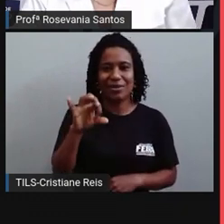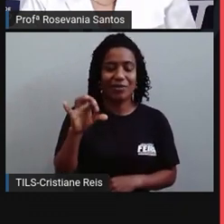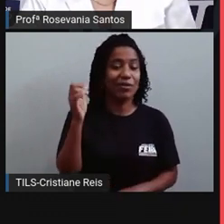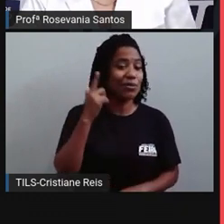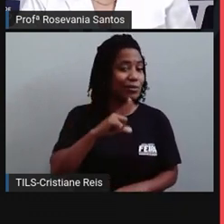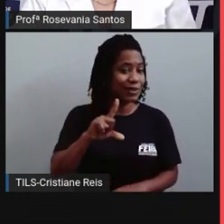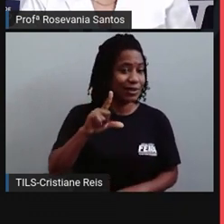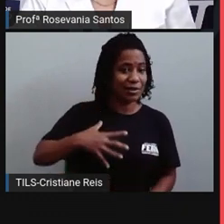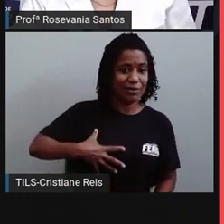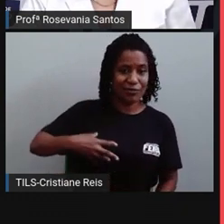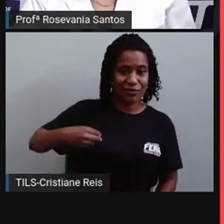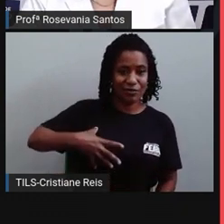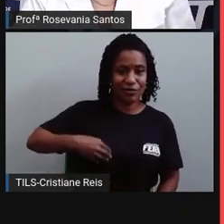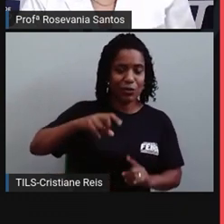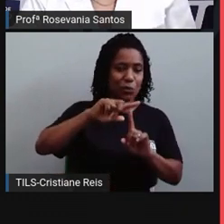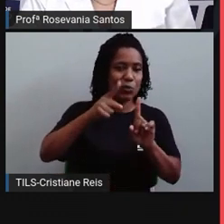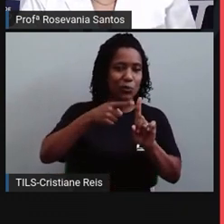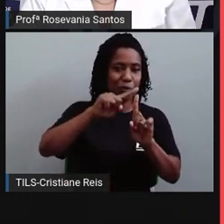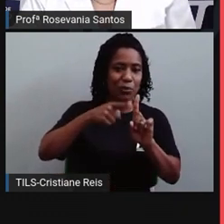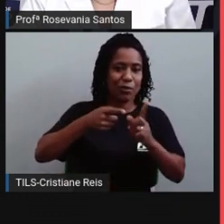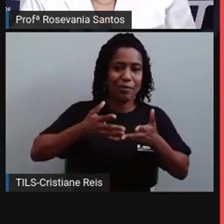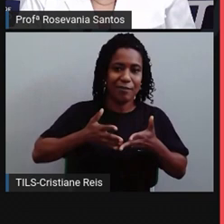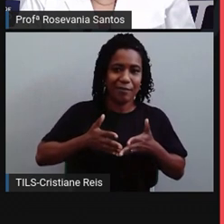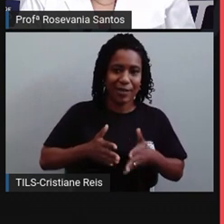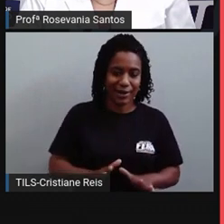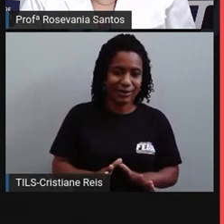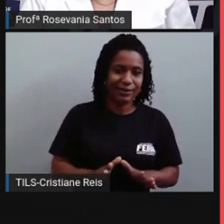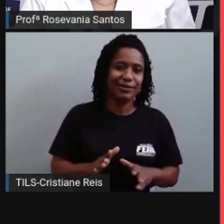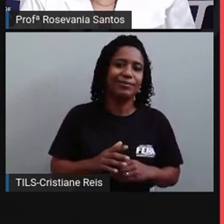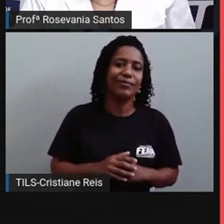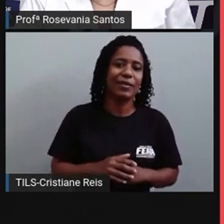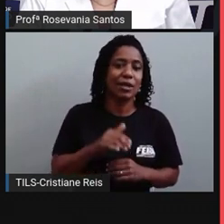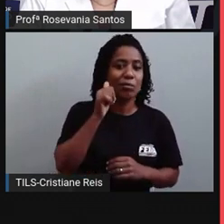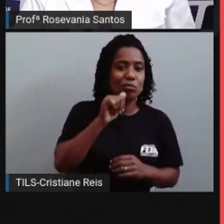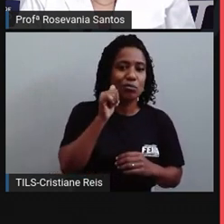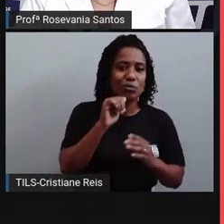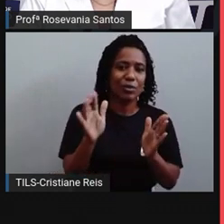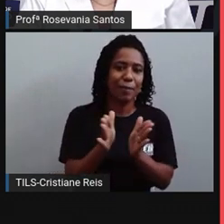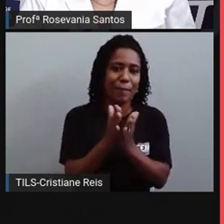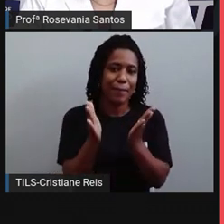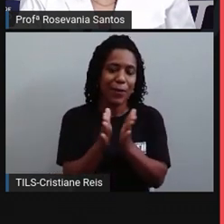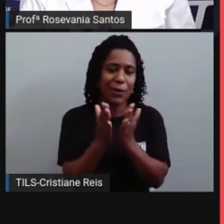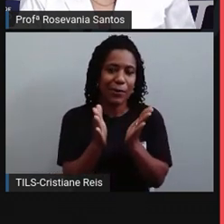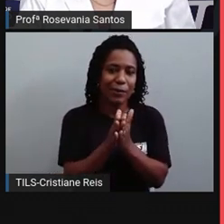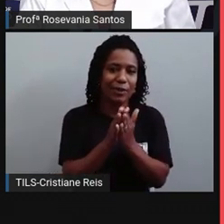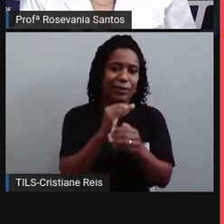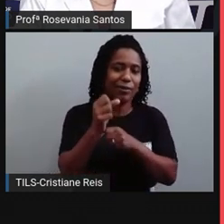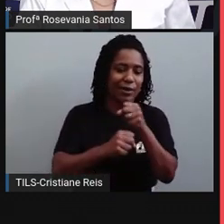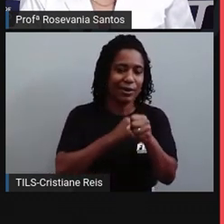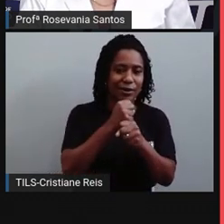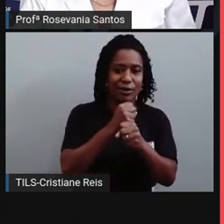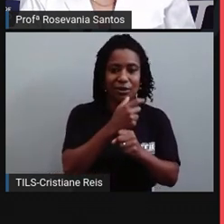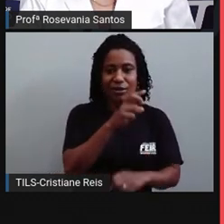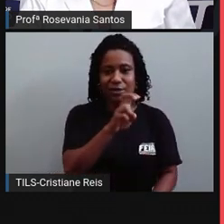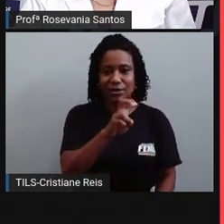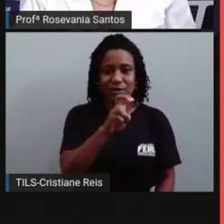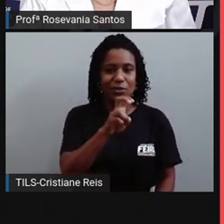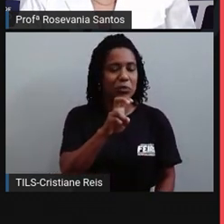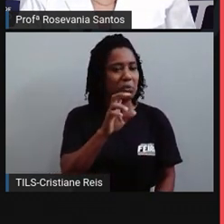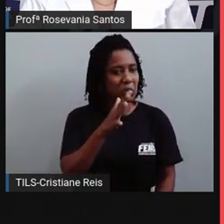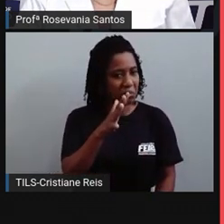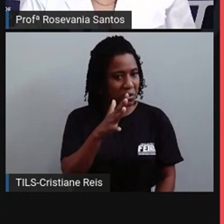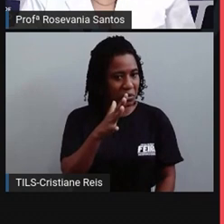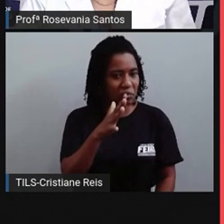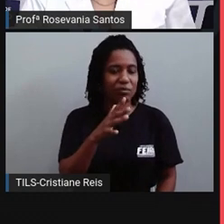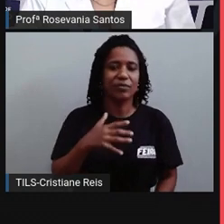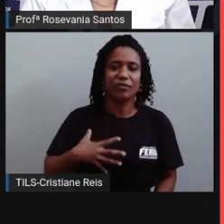mais filhos do que o restante, e as mulheres pobres em 2000 eram em média cinco filhos, em